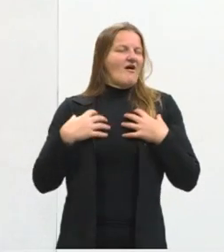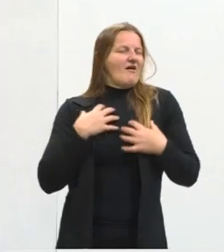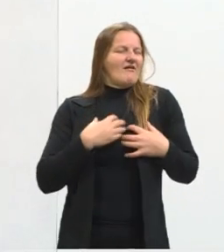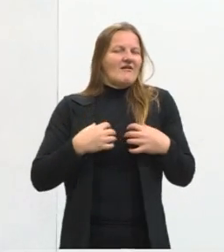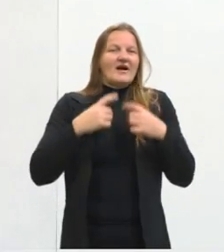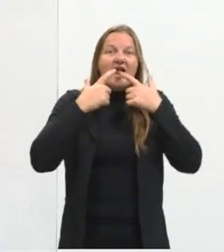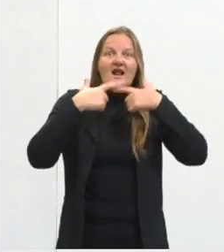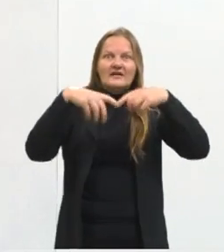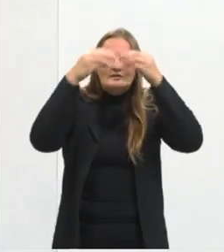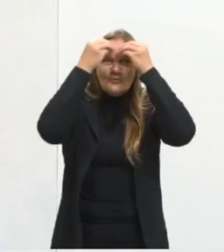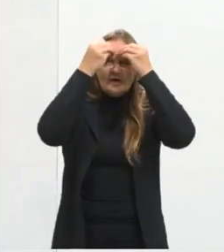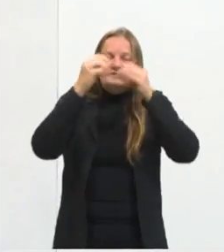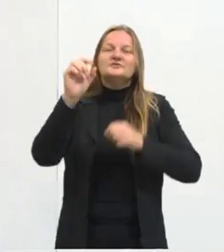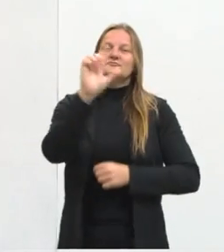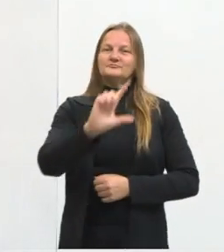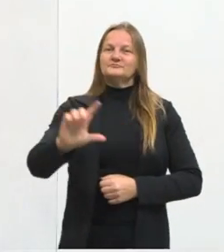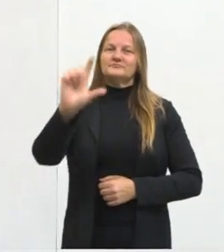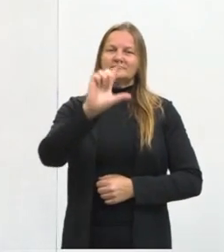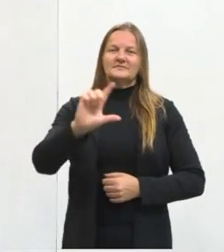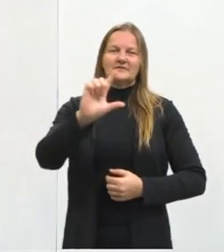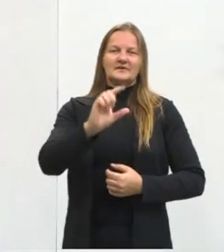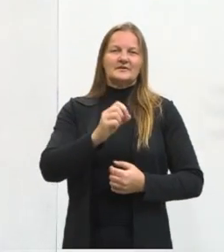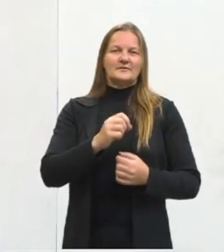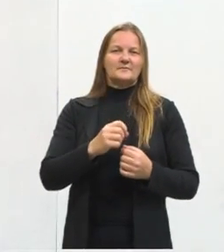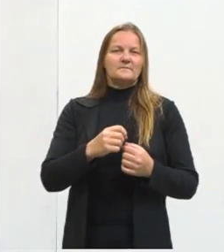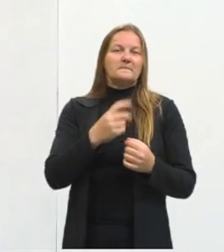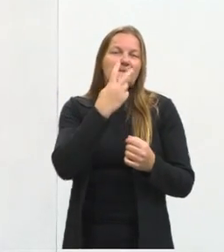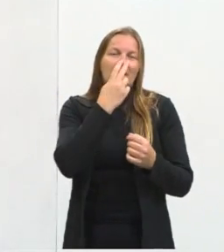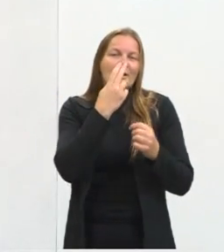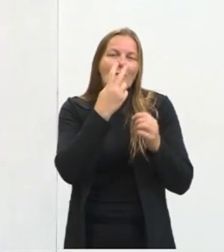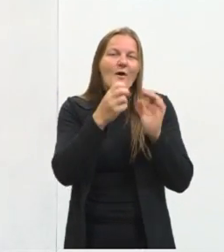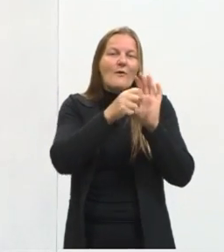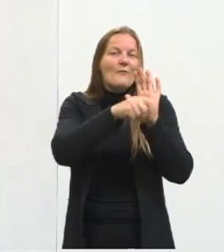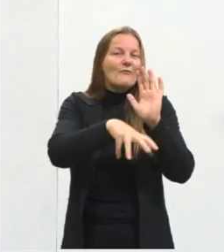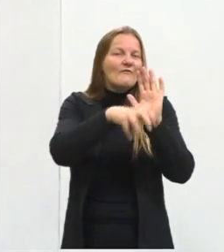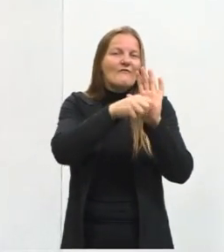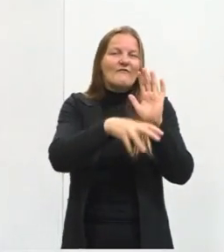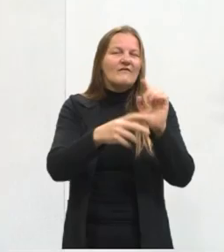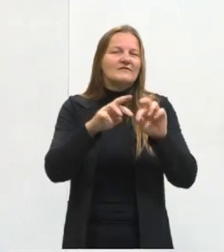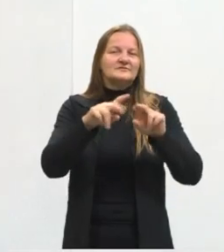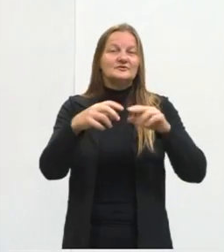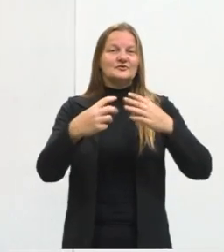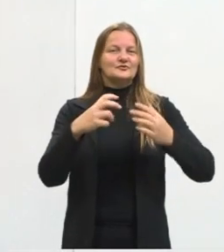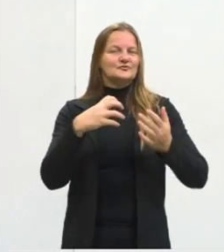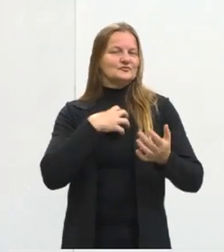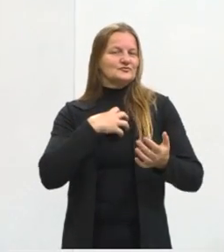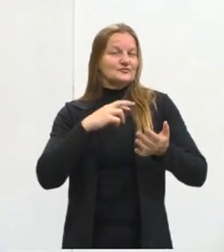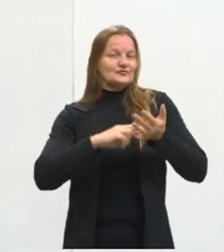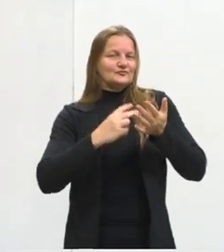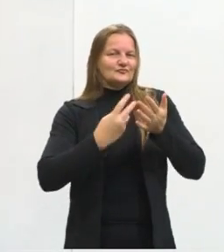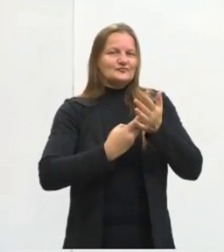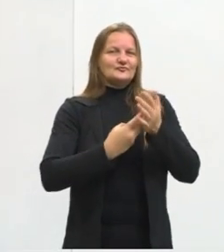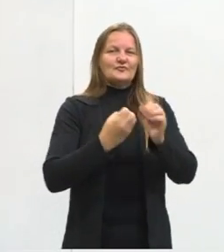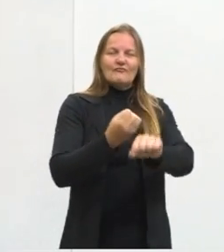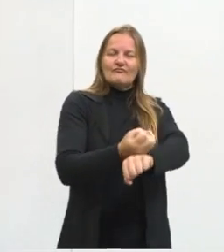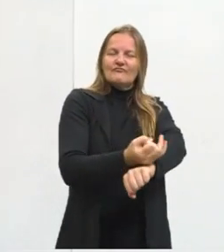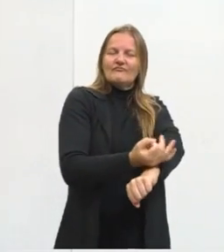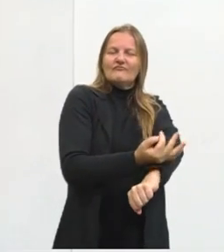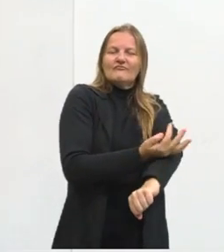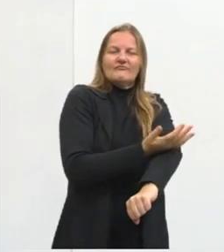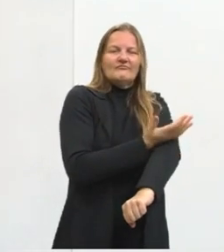linguagem literária que recorre às figuras, ao sentido figurado, ela